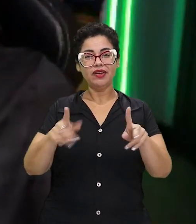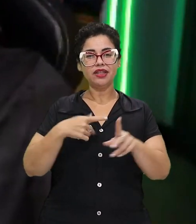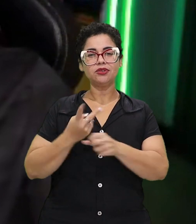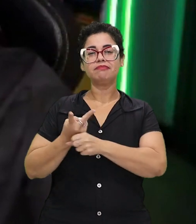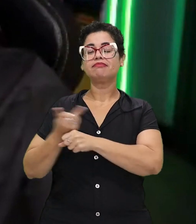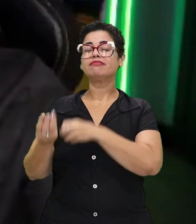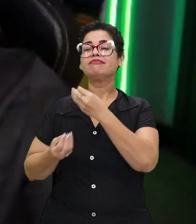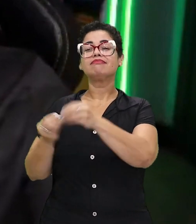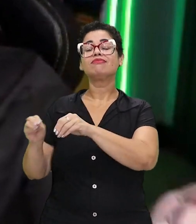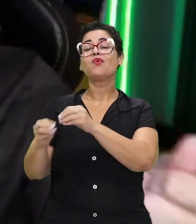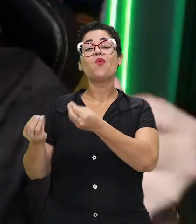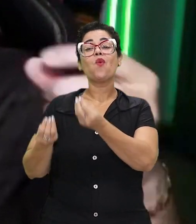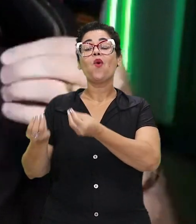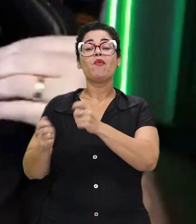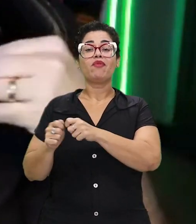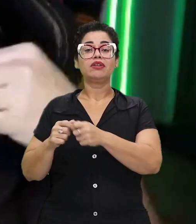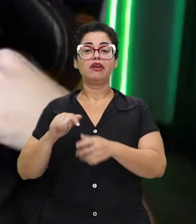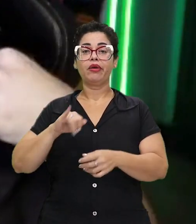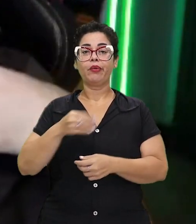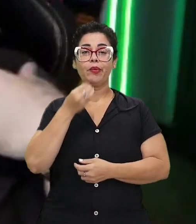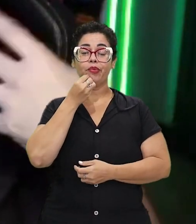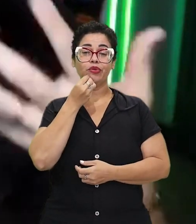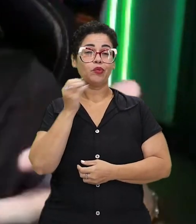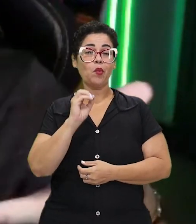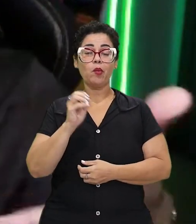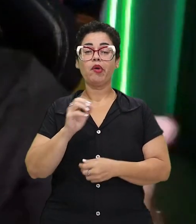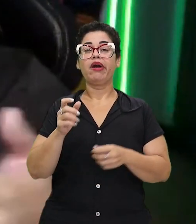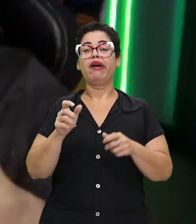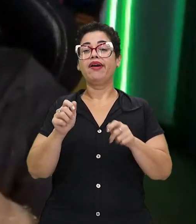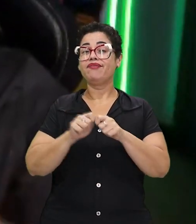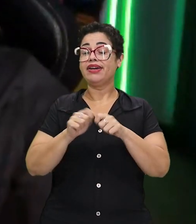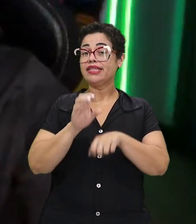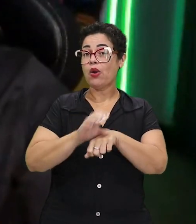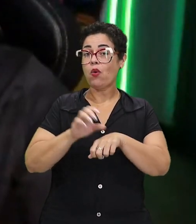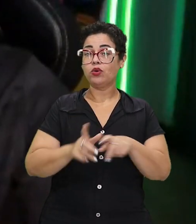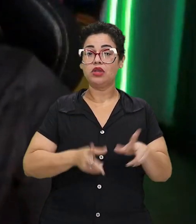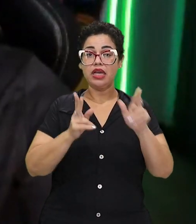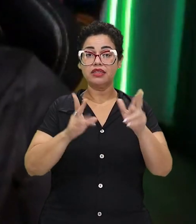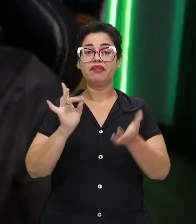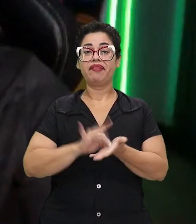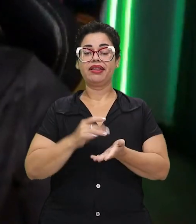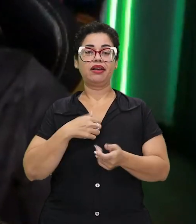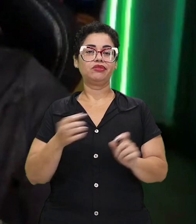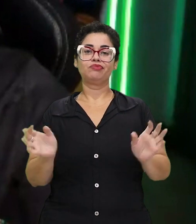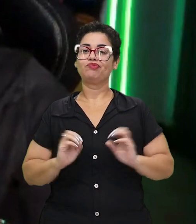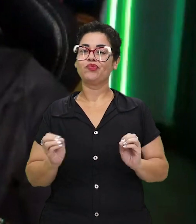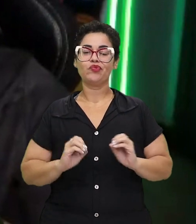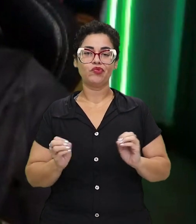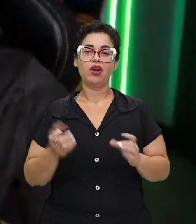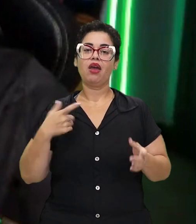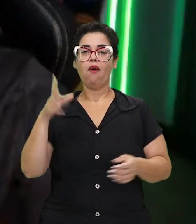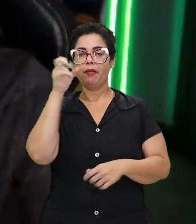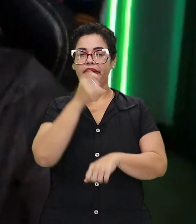eu ia atrás daquilo. Eu nem tive a oportunidade de fazer um curso de edição, para falar a real. Então, eu acabei